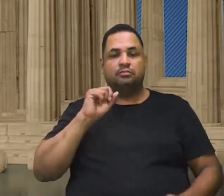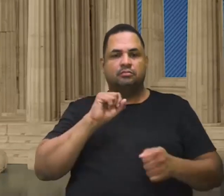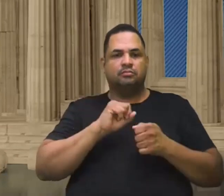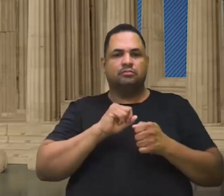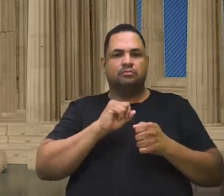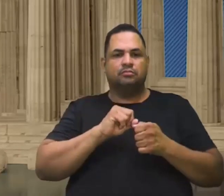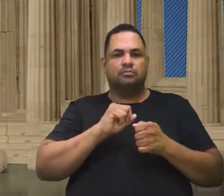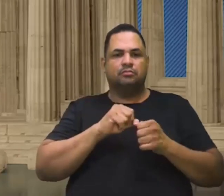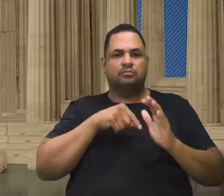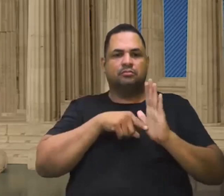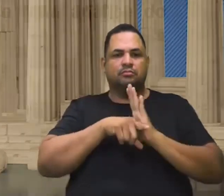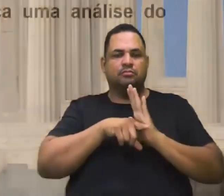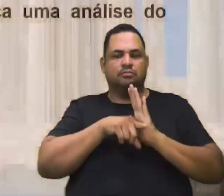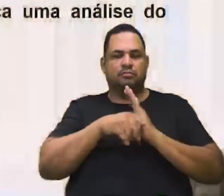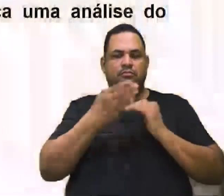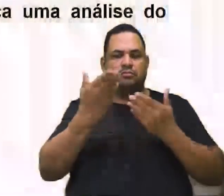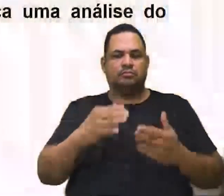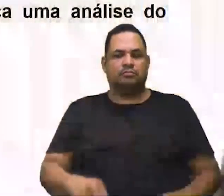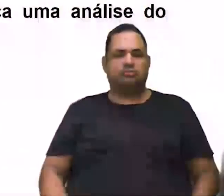fizeram? Vamos lá, voltando.